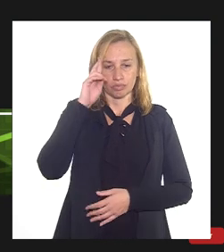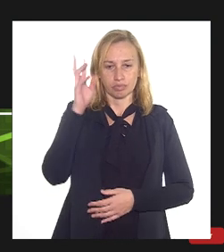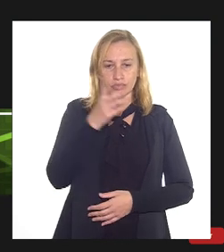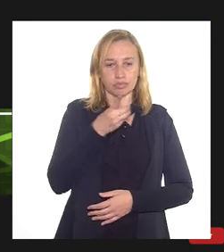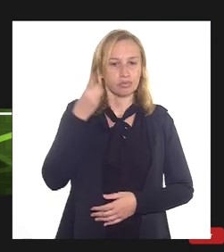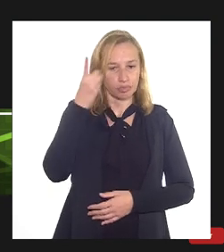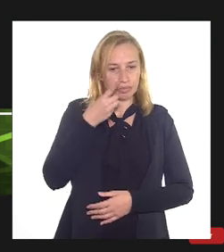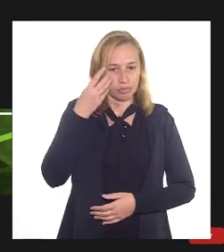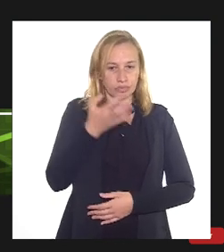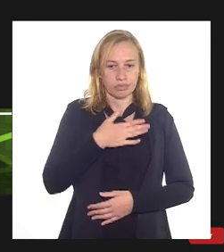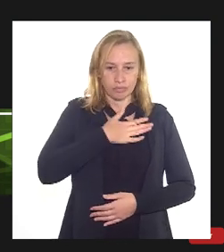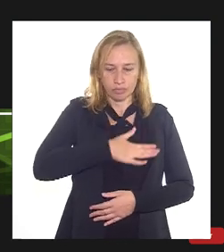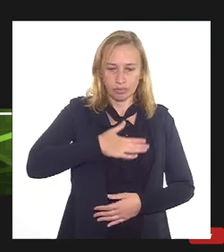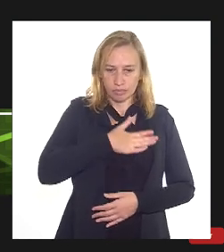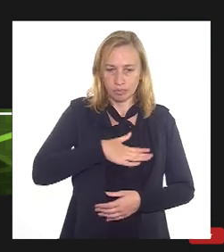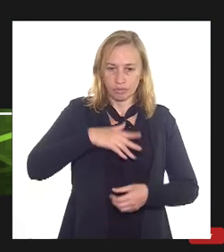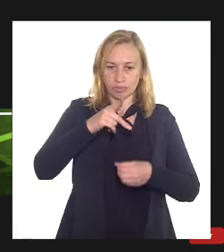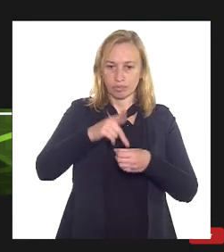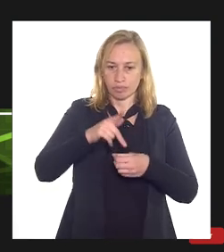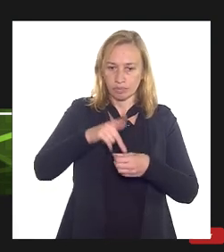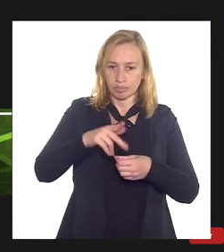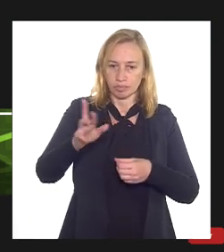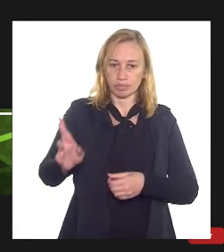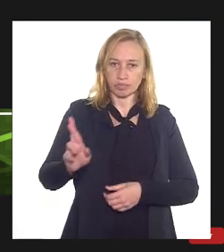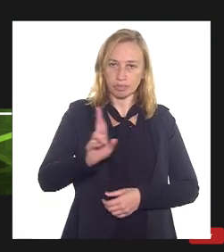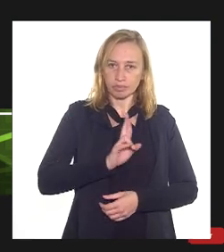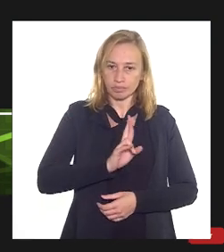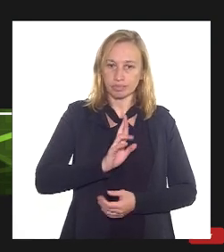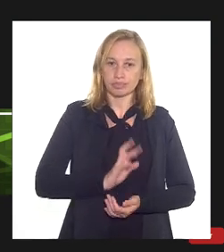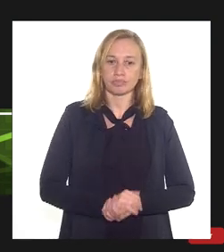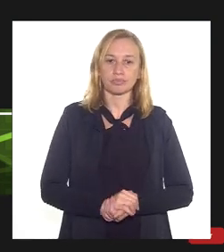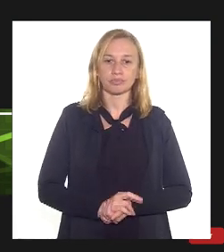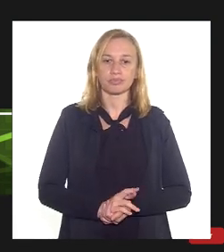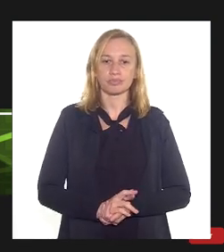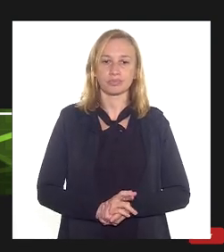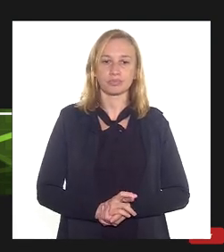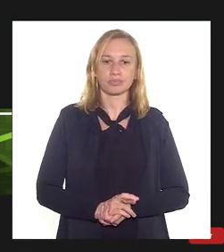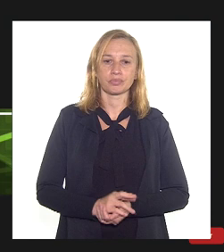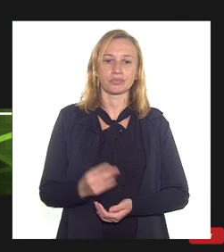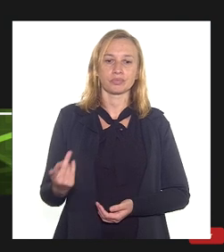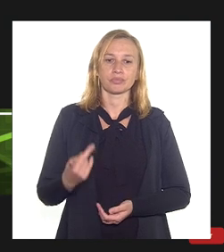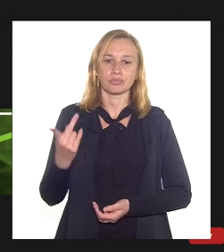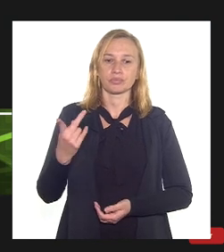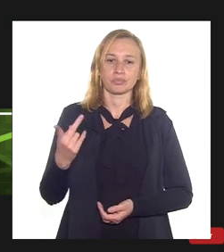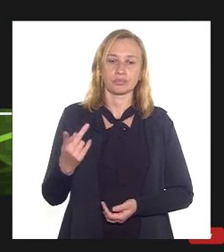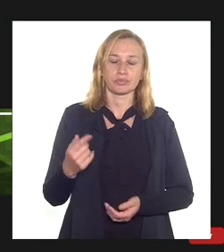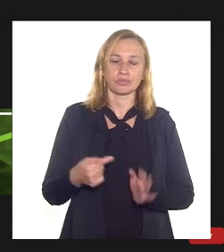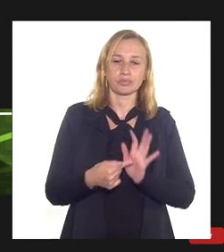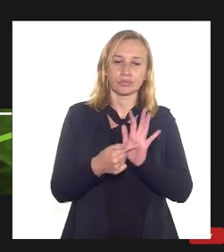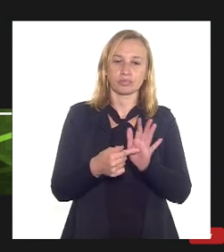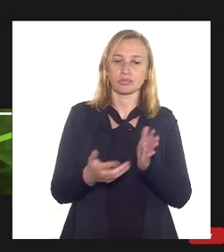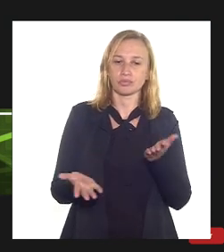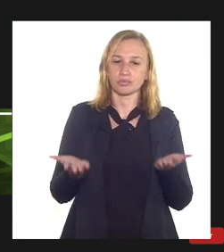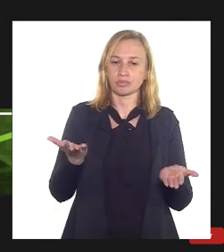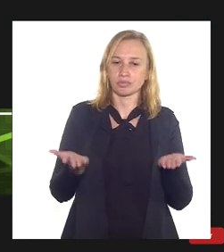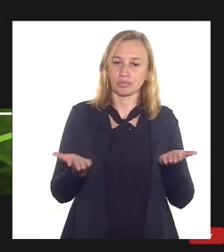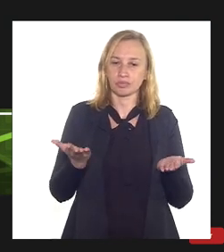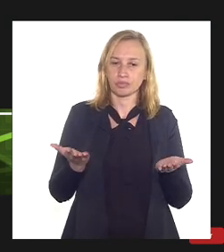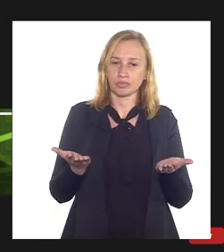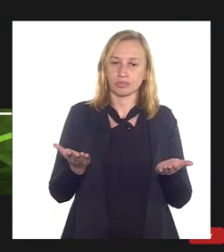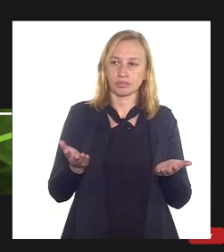gostaríamos que a Petrobras nos respondesse se os valores informados no balanço à época estão